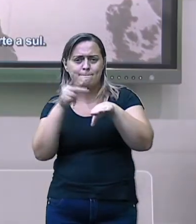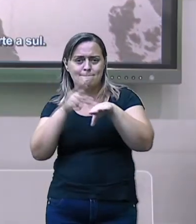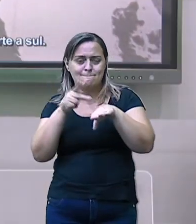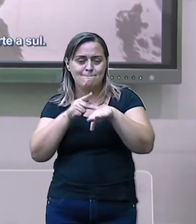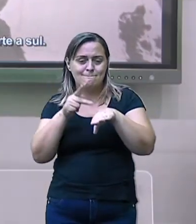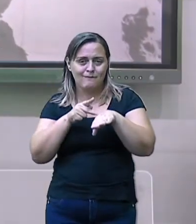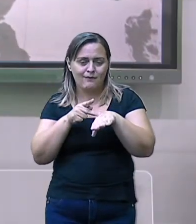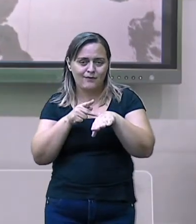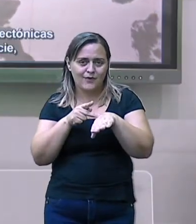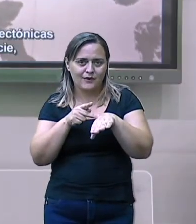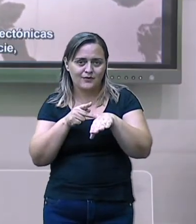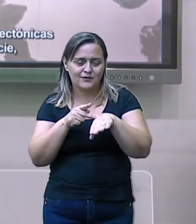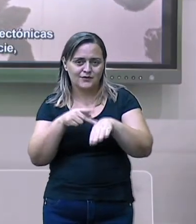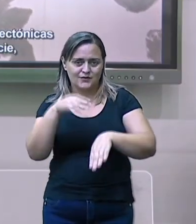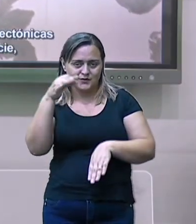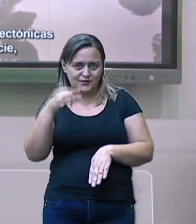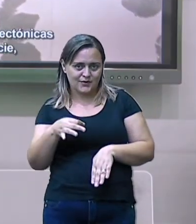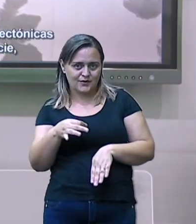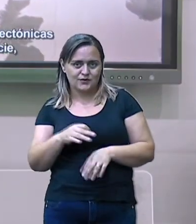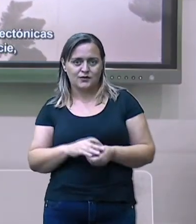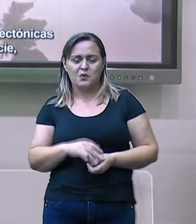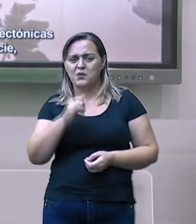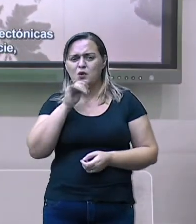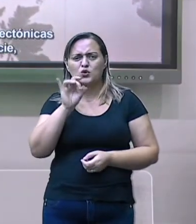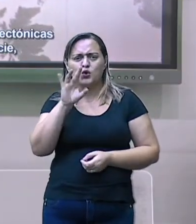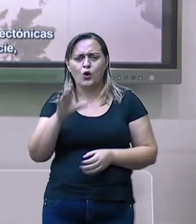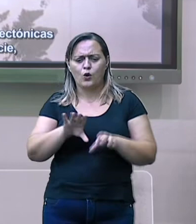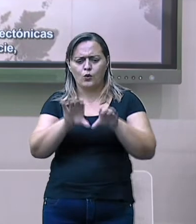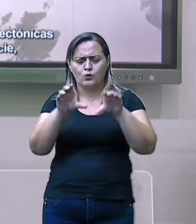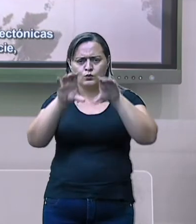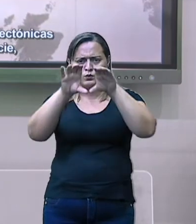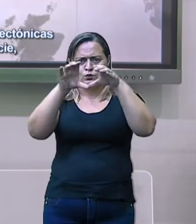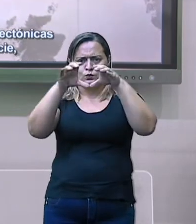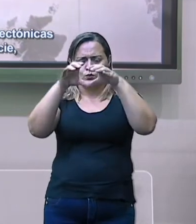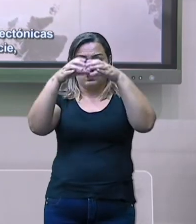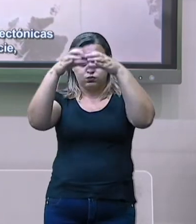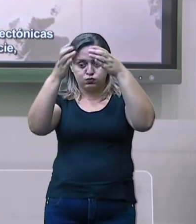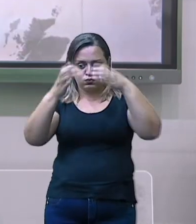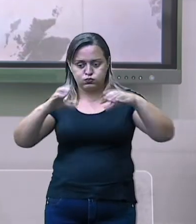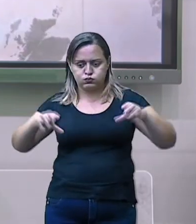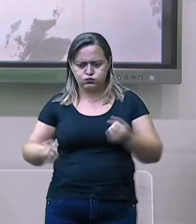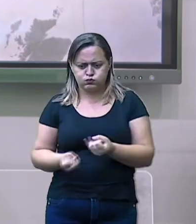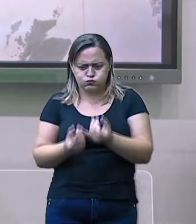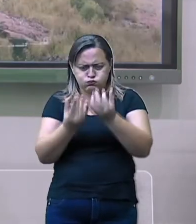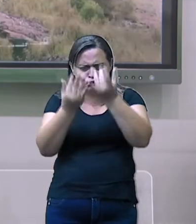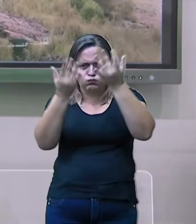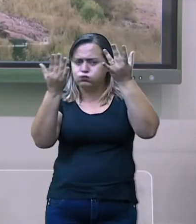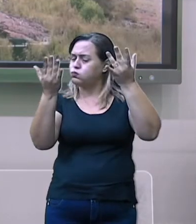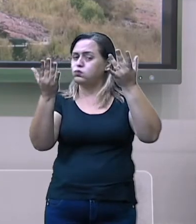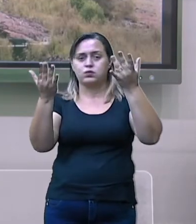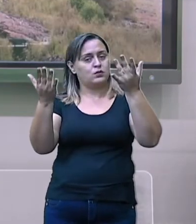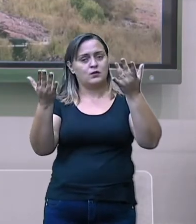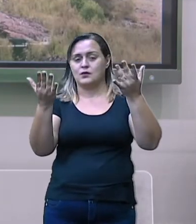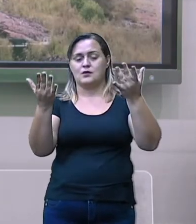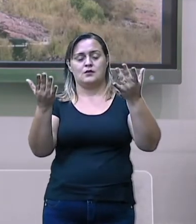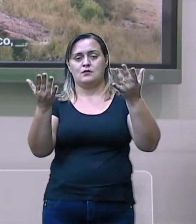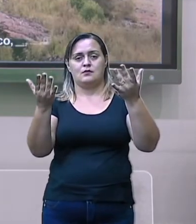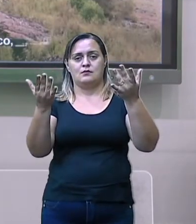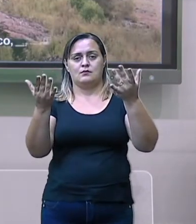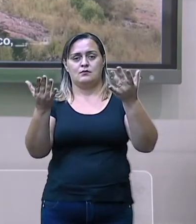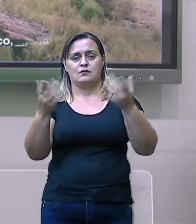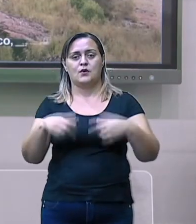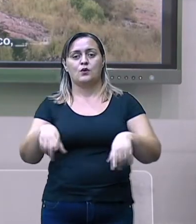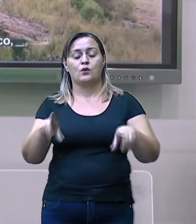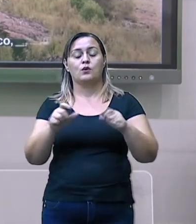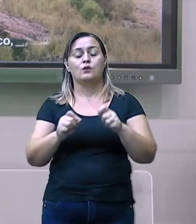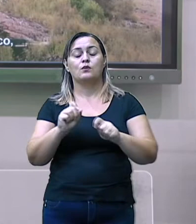para sair a lava do vulcão, não. Ele está ampliando essa Índia,